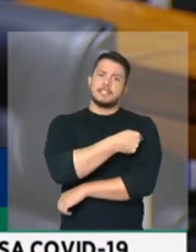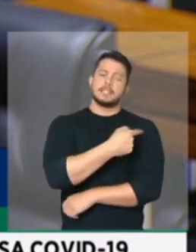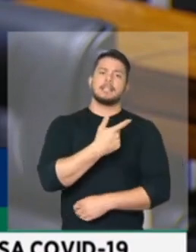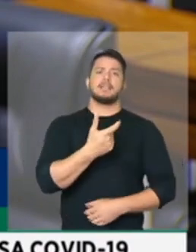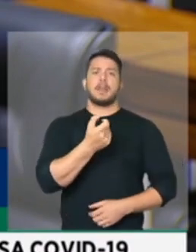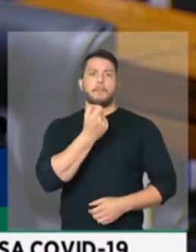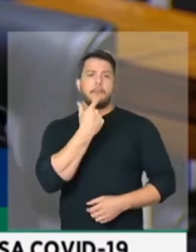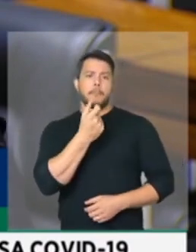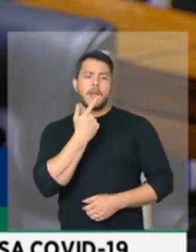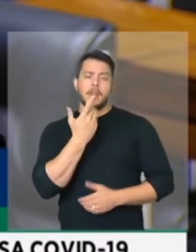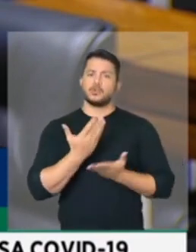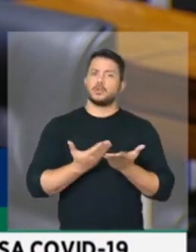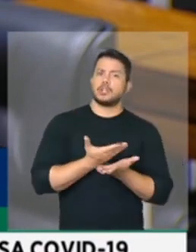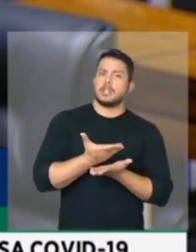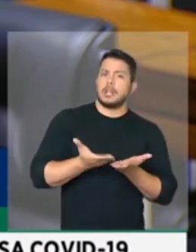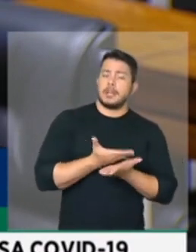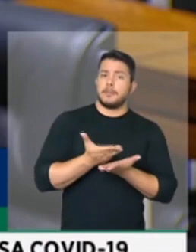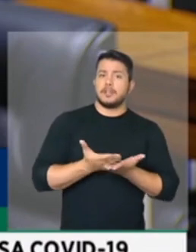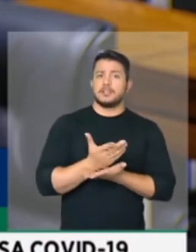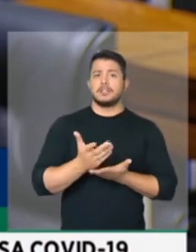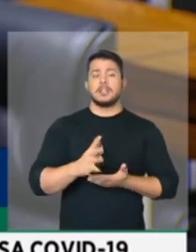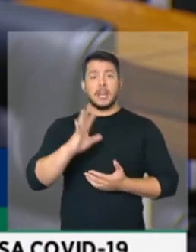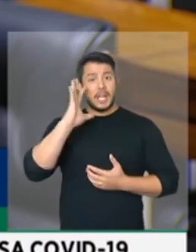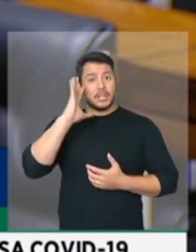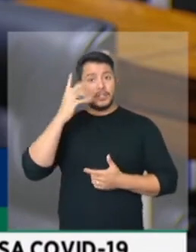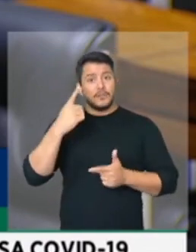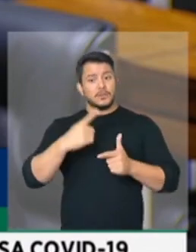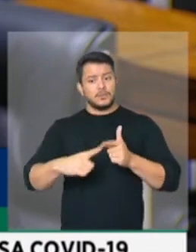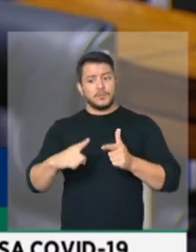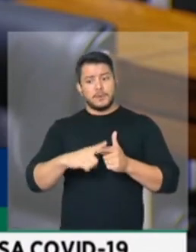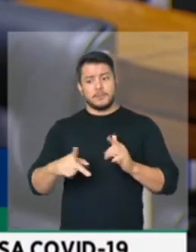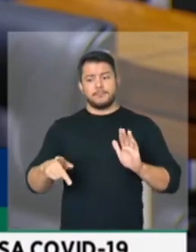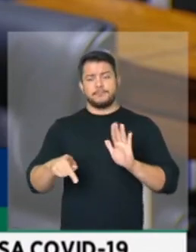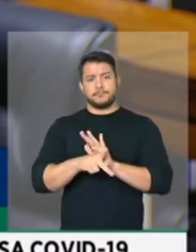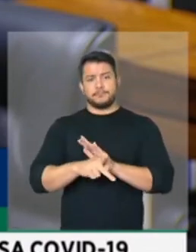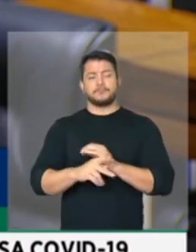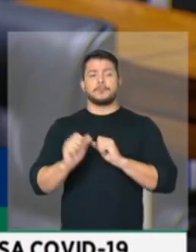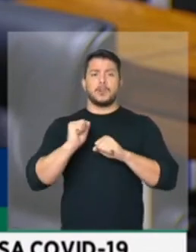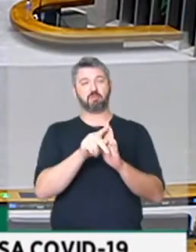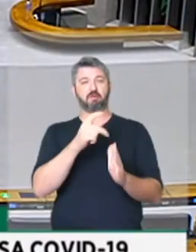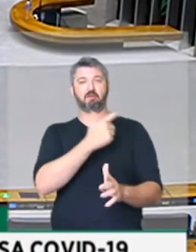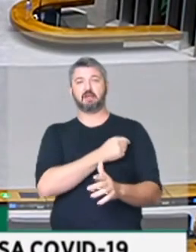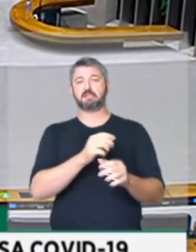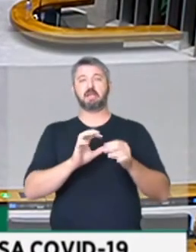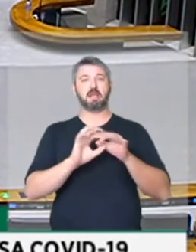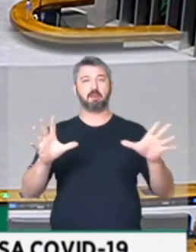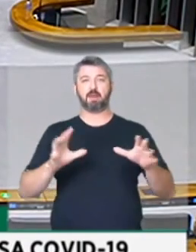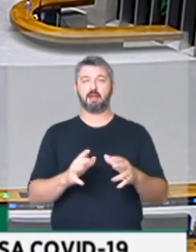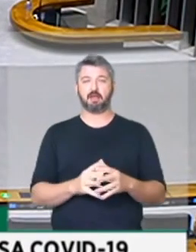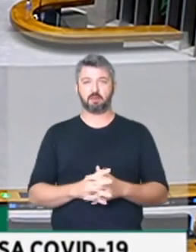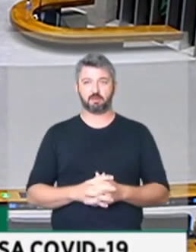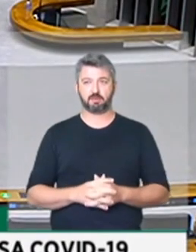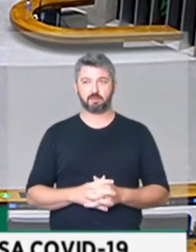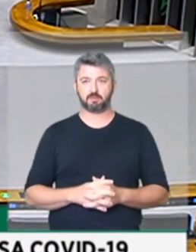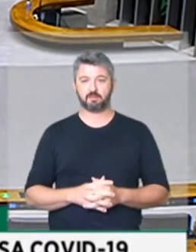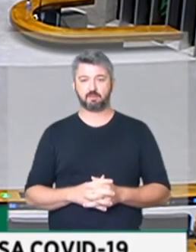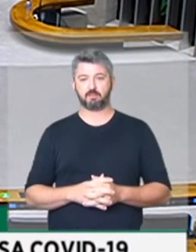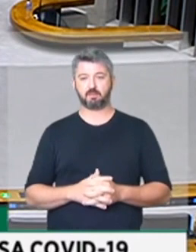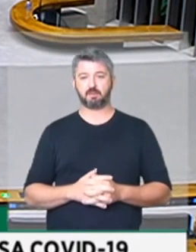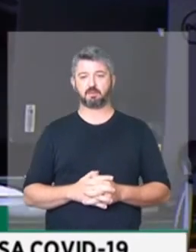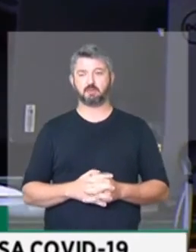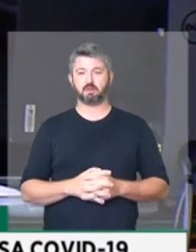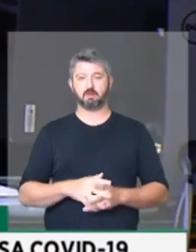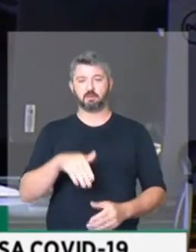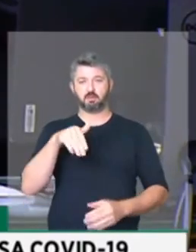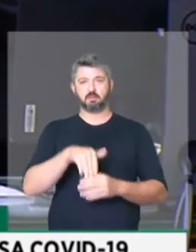hospitalares e, assim, sanar esse grave problema que é a pandemia e o coronavírus. Obrigado, presidente. Continua a votação nominal. encerrada